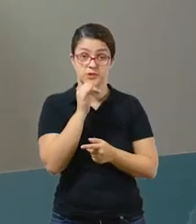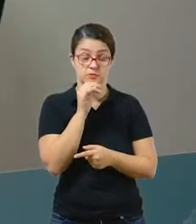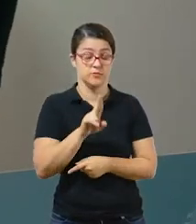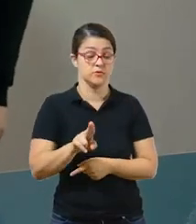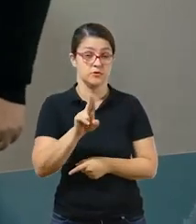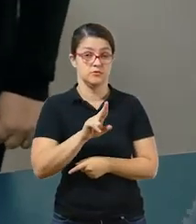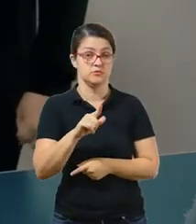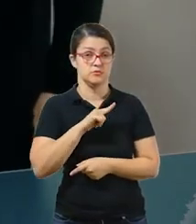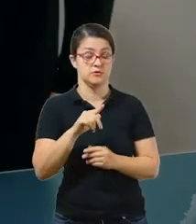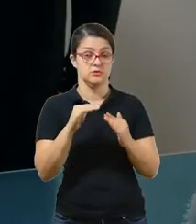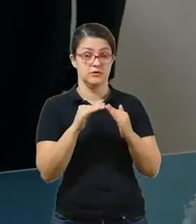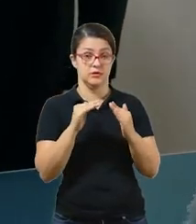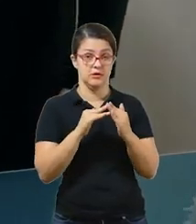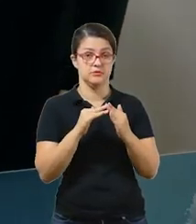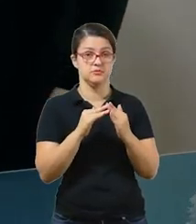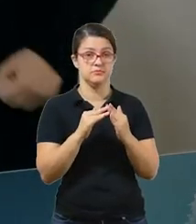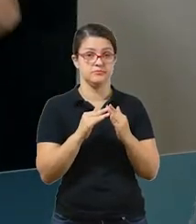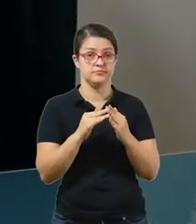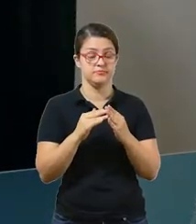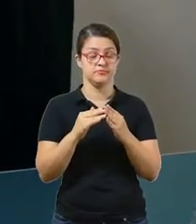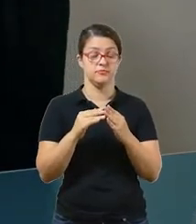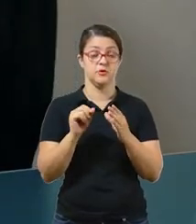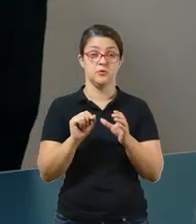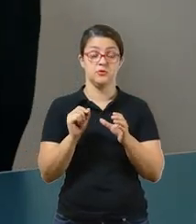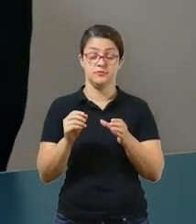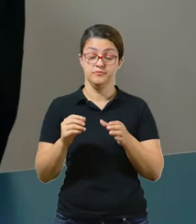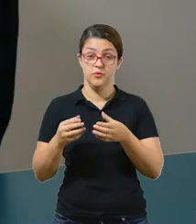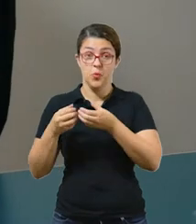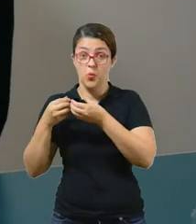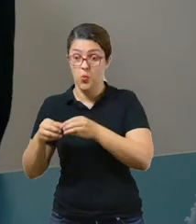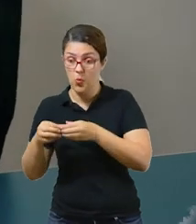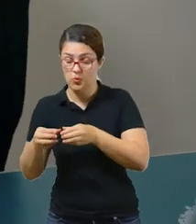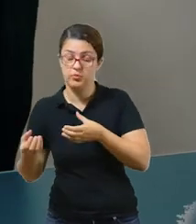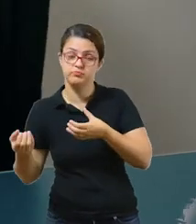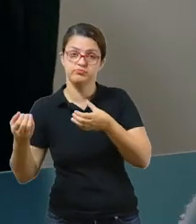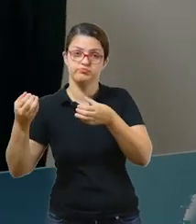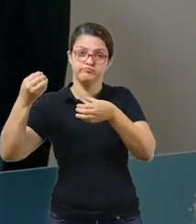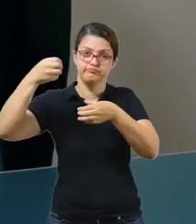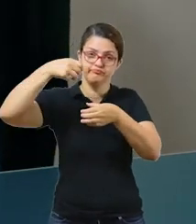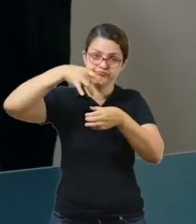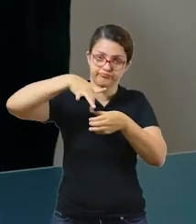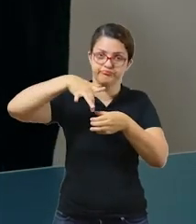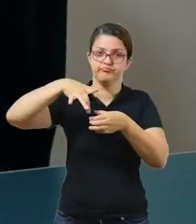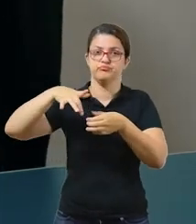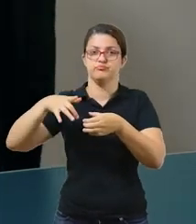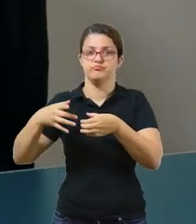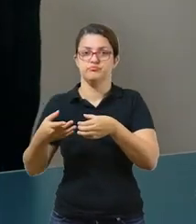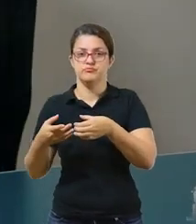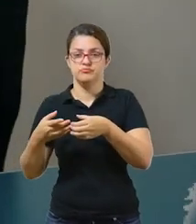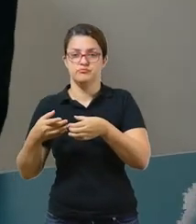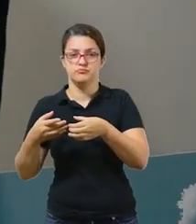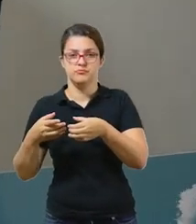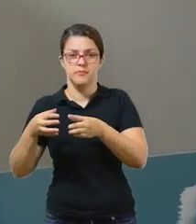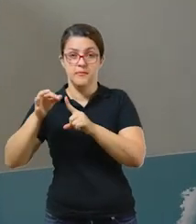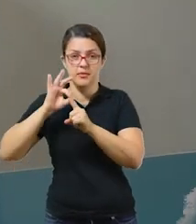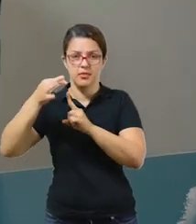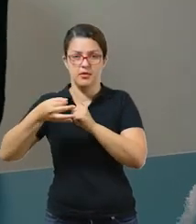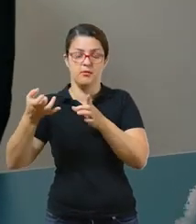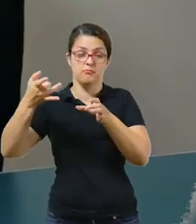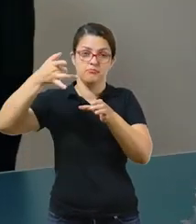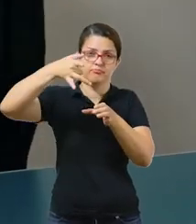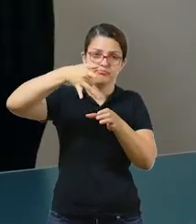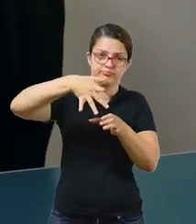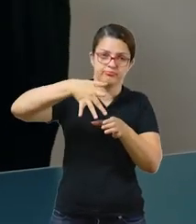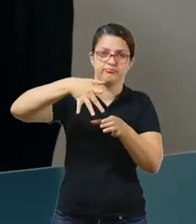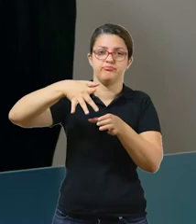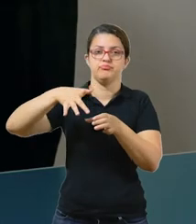lixo. Bata no liquidificador, casca de ovo, casca de banana e pó de café, depois que você coou o café.